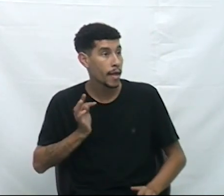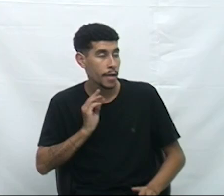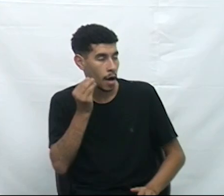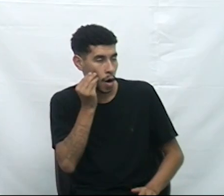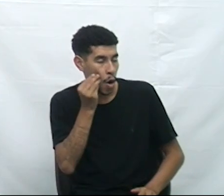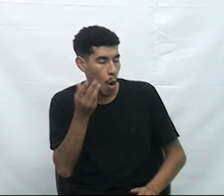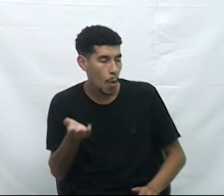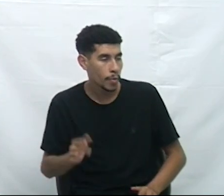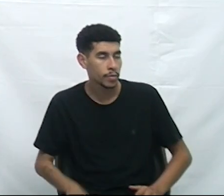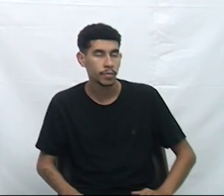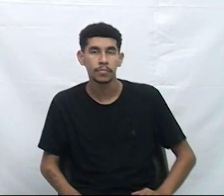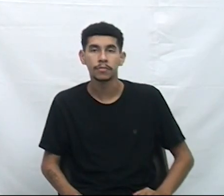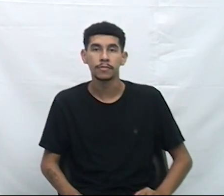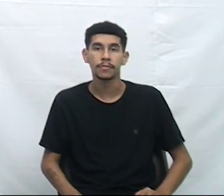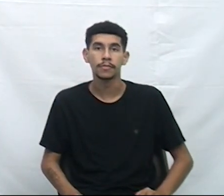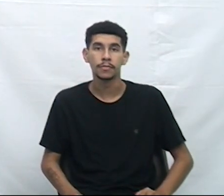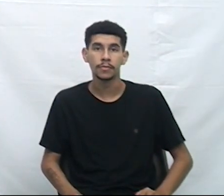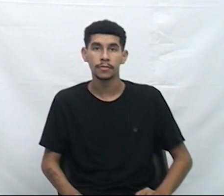Que,